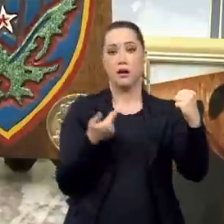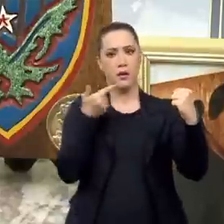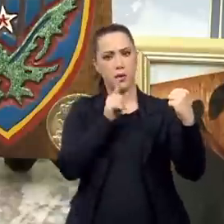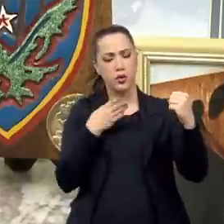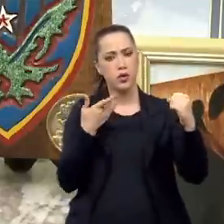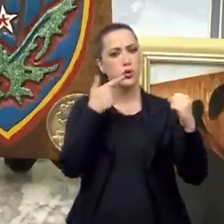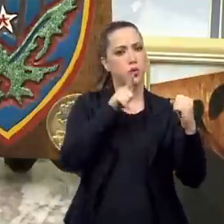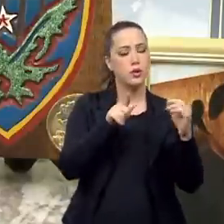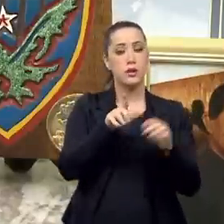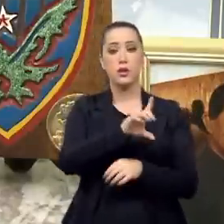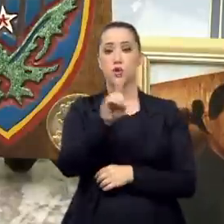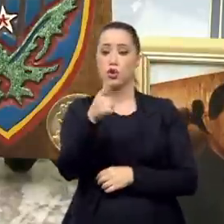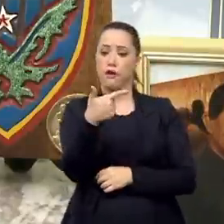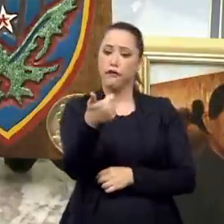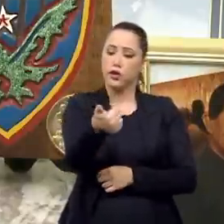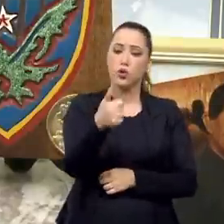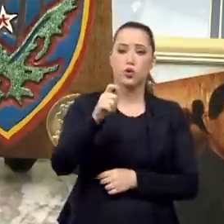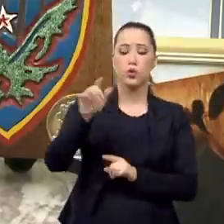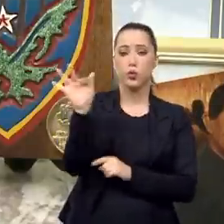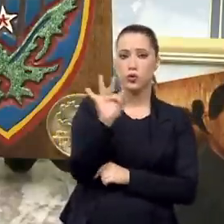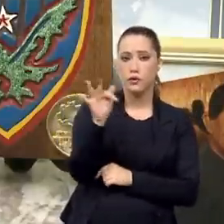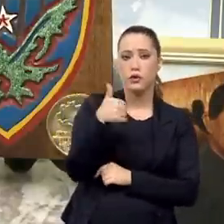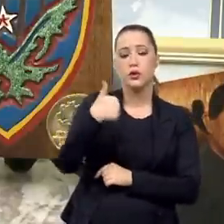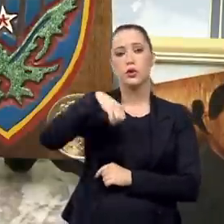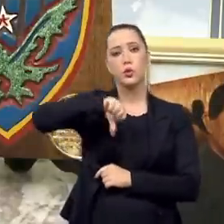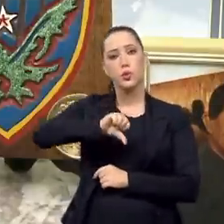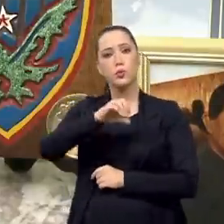de fevereiro de 1945,